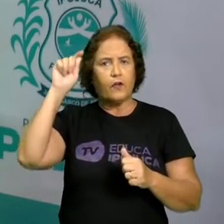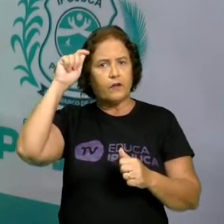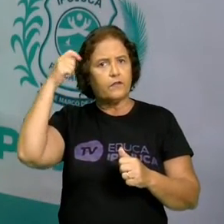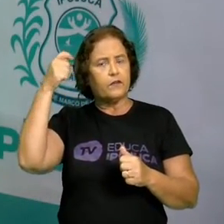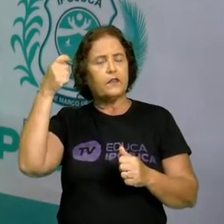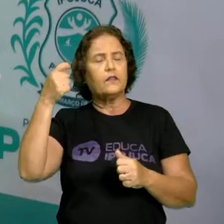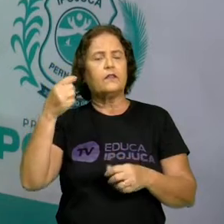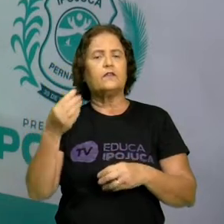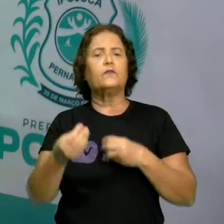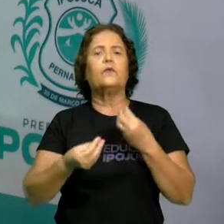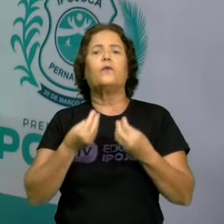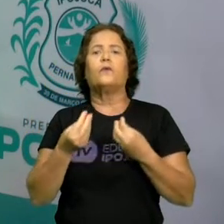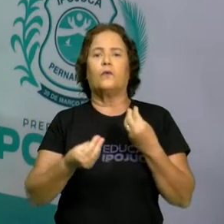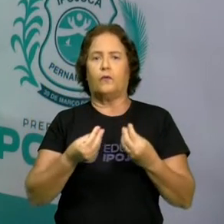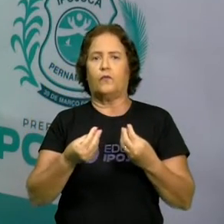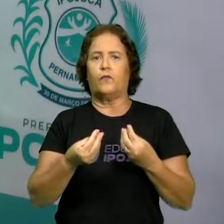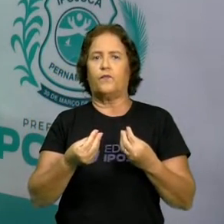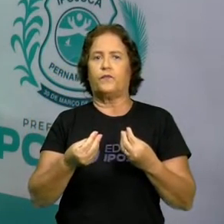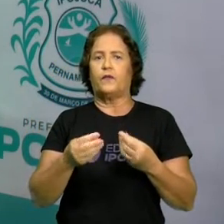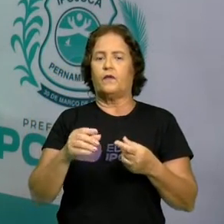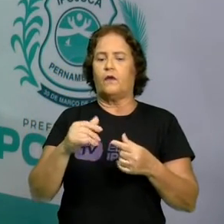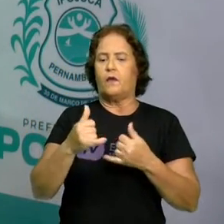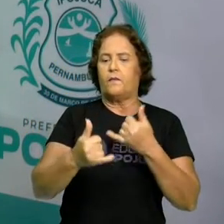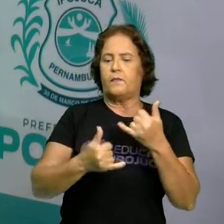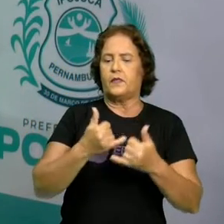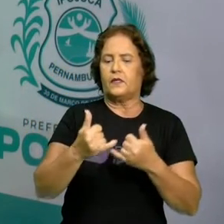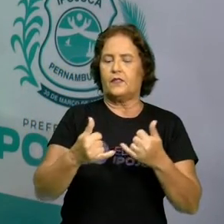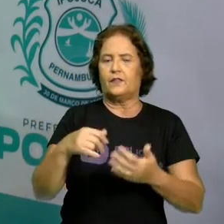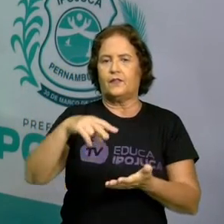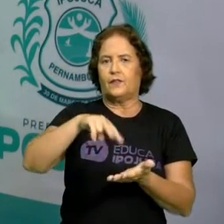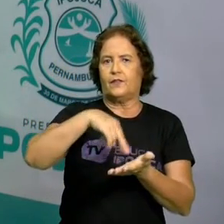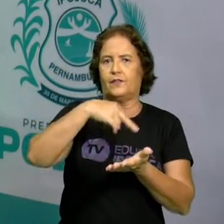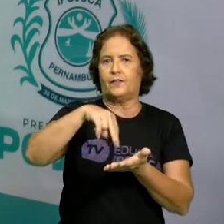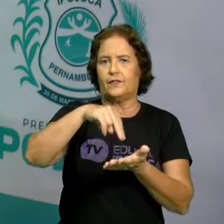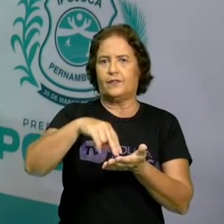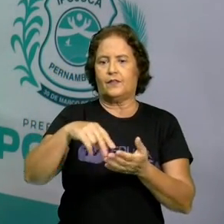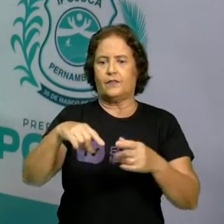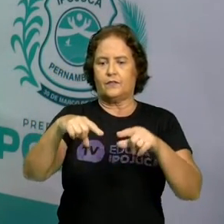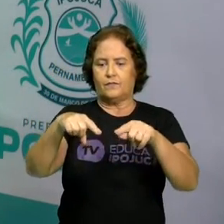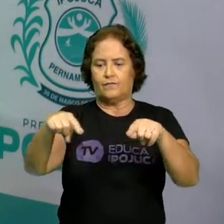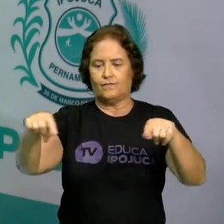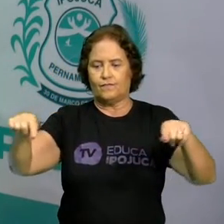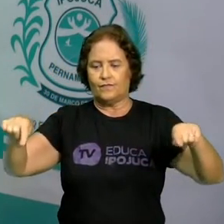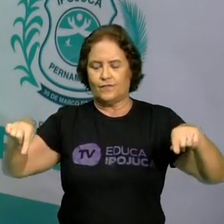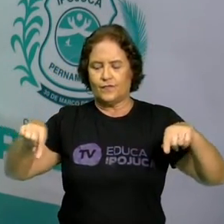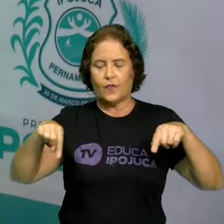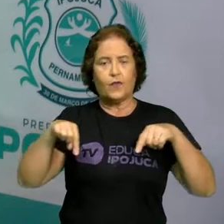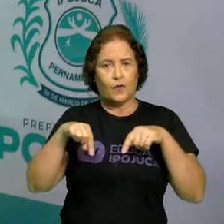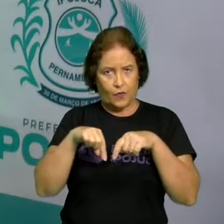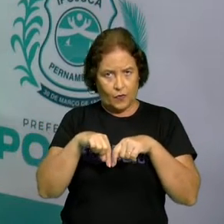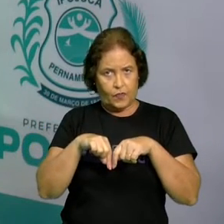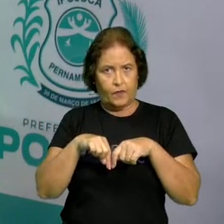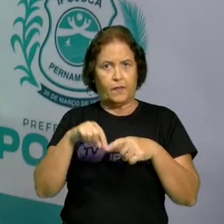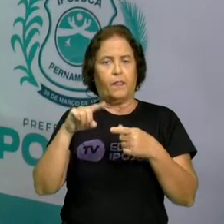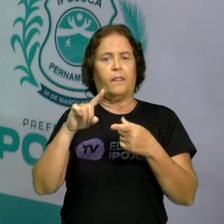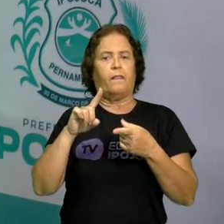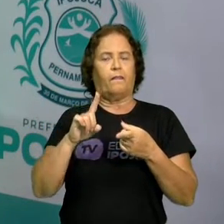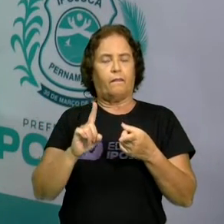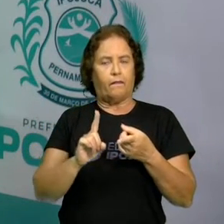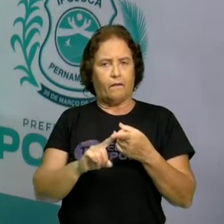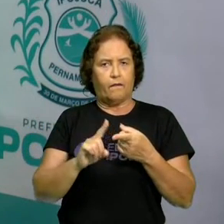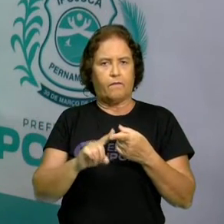desse movimento circular, que faz pessoas se reunirem e cantarem. Esse processo também é de